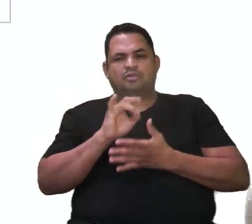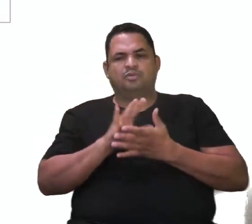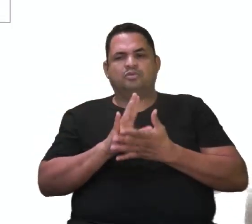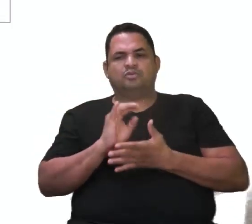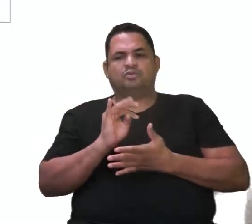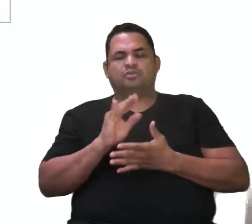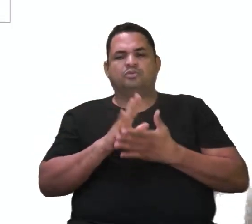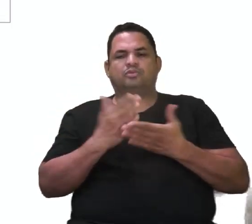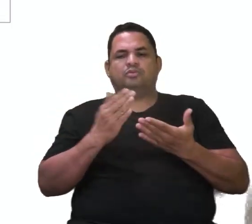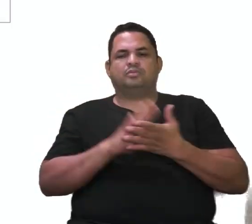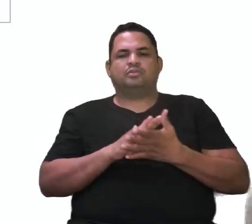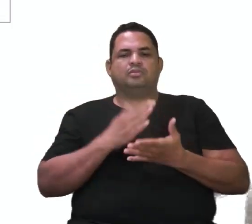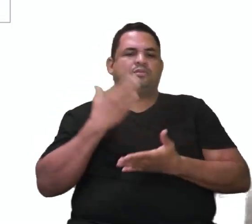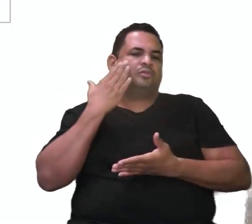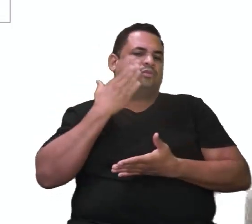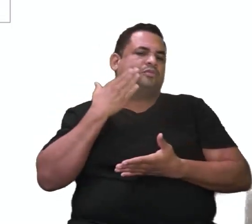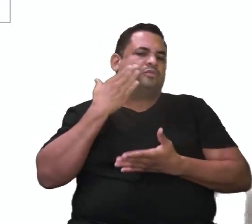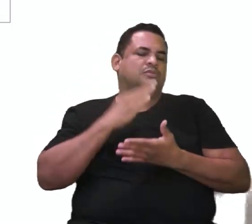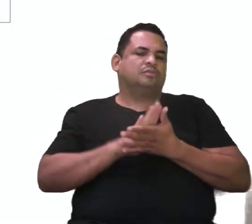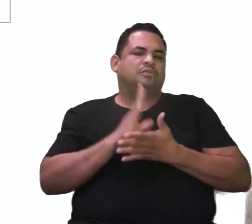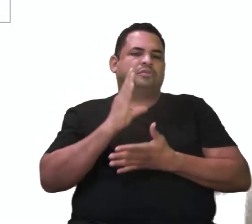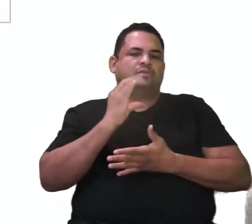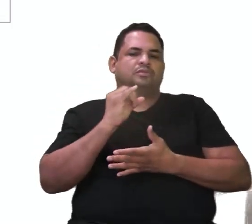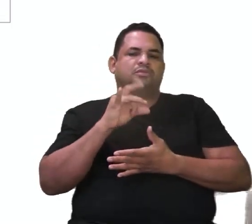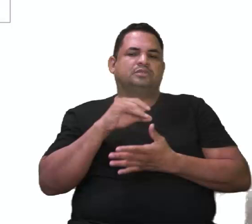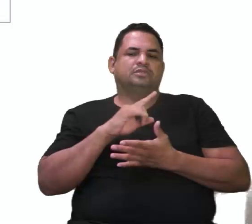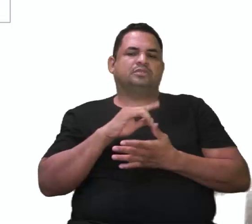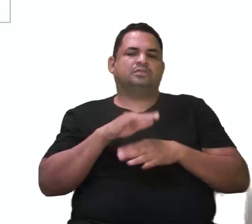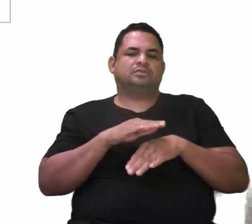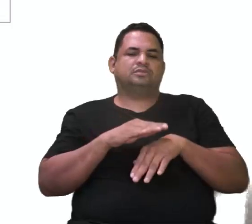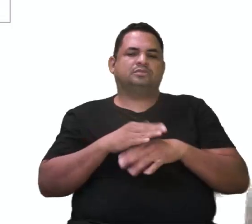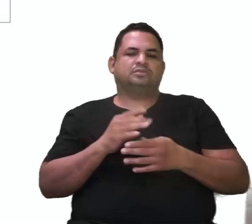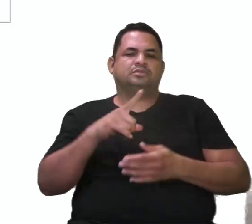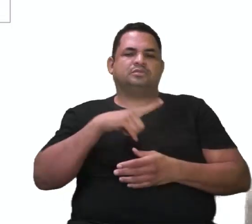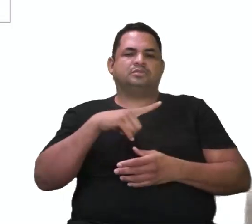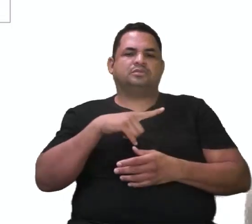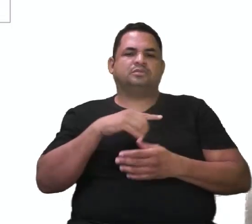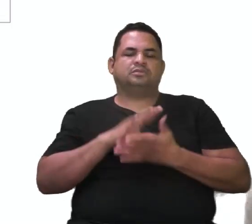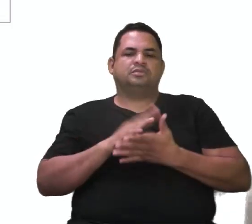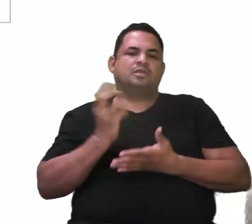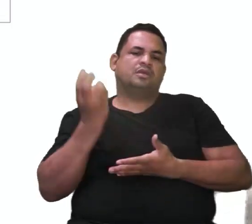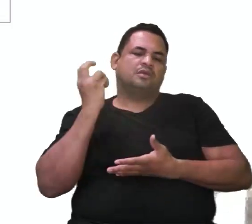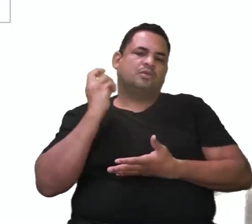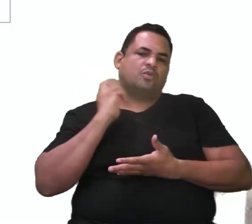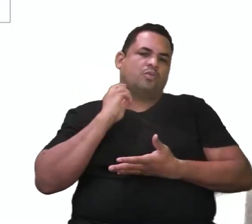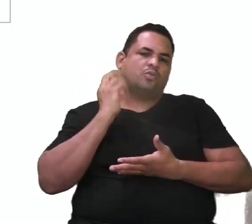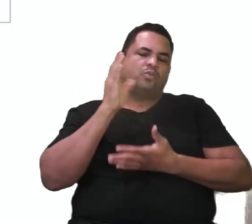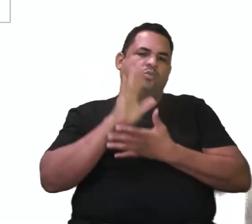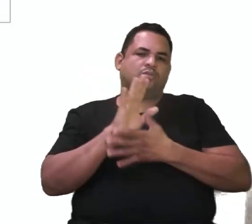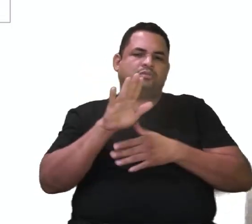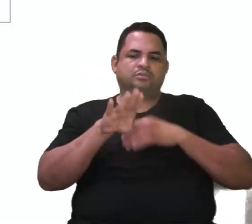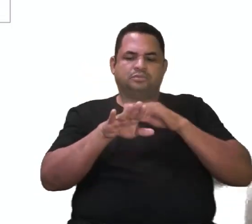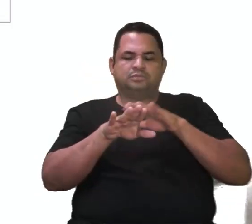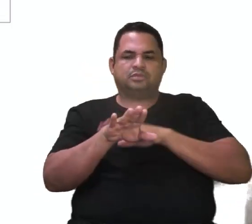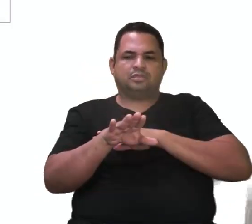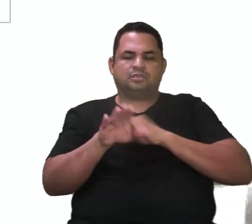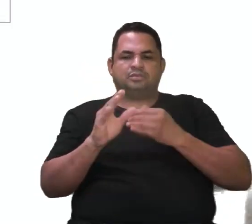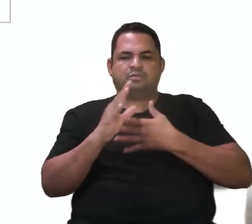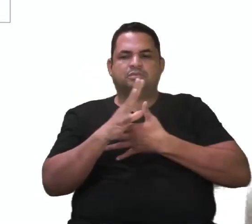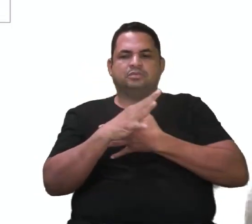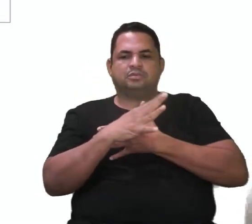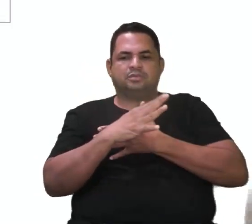maravilhosos, Botos rosa, botos cinza, enfim. E aí a gente tem os mocegos. Olha as estruturas